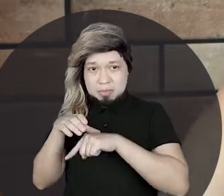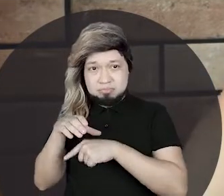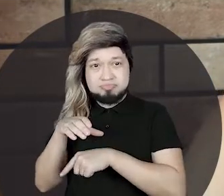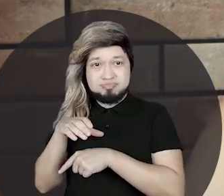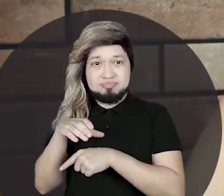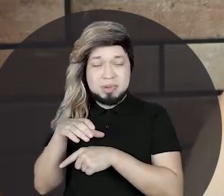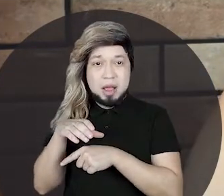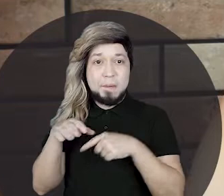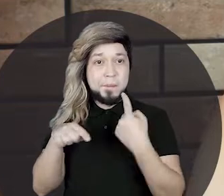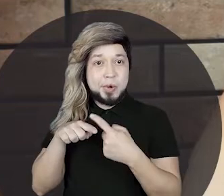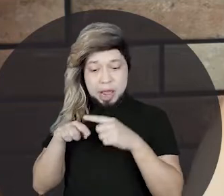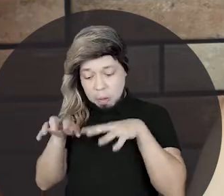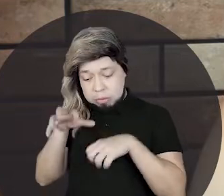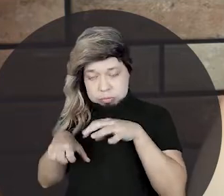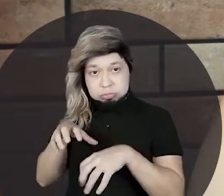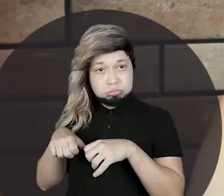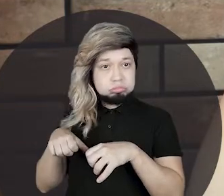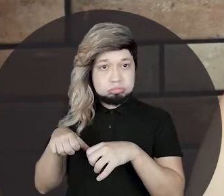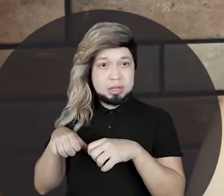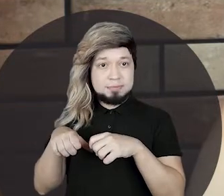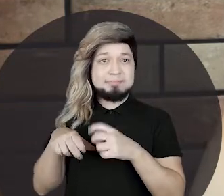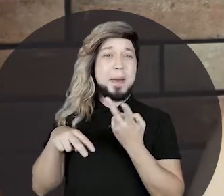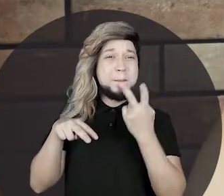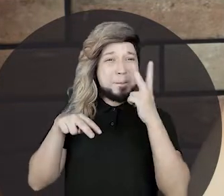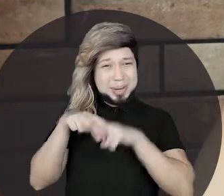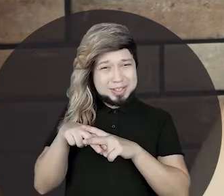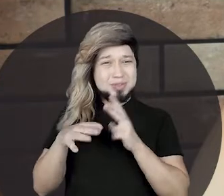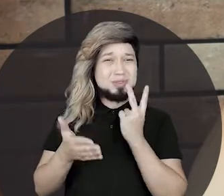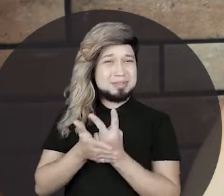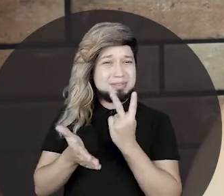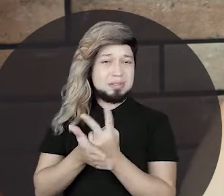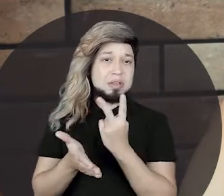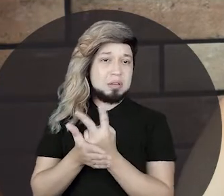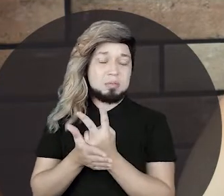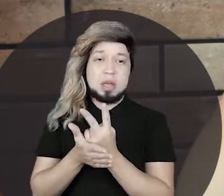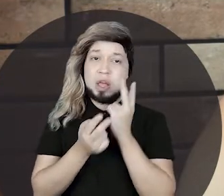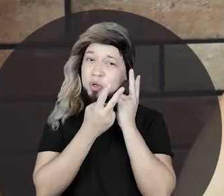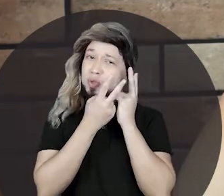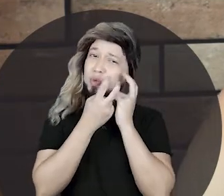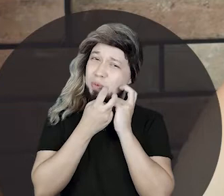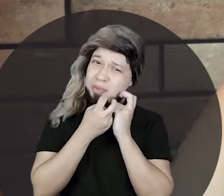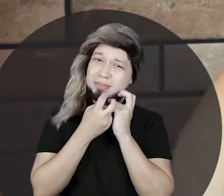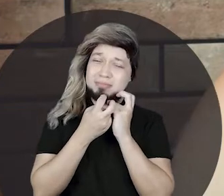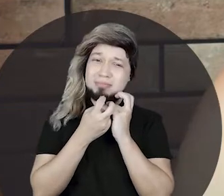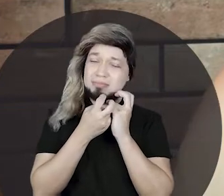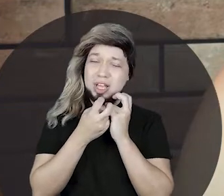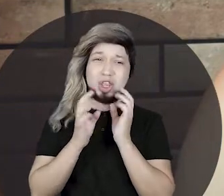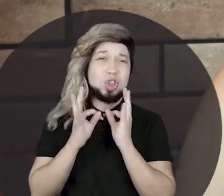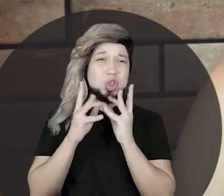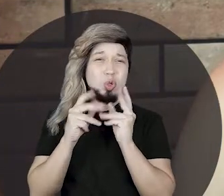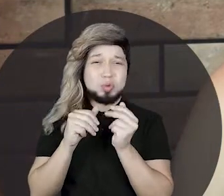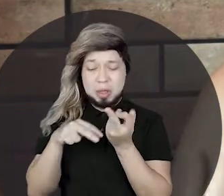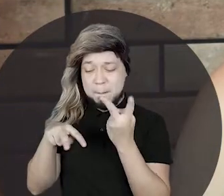casa deles. Que os ratos não faziam buraco, né gente? Na casa. Pois eles tinham buraco lá, onde eles dormiam. E ficaram todos